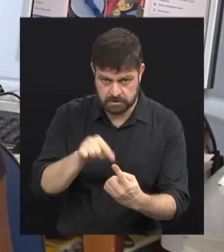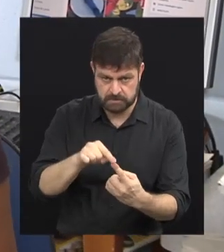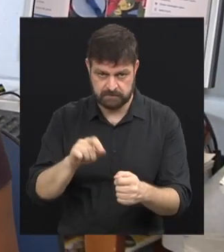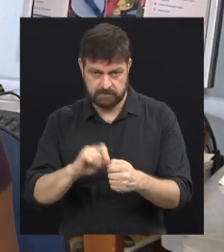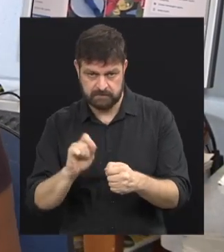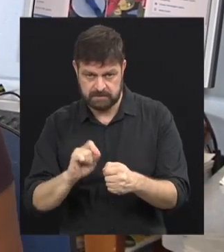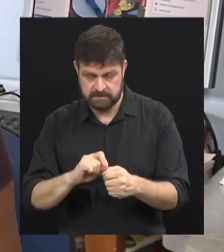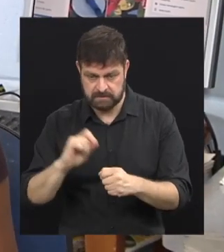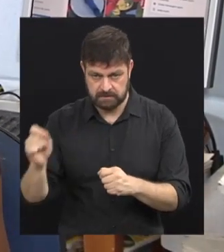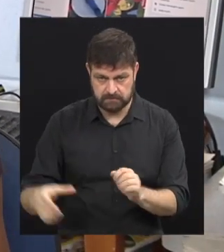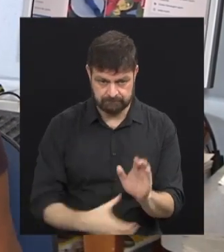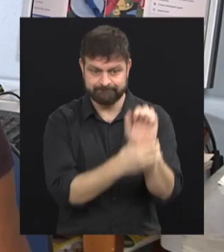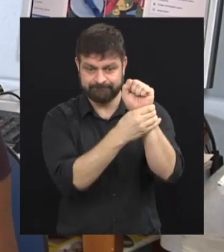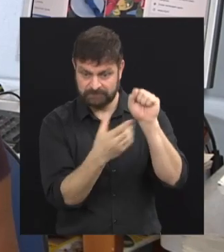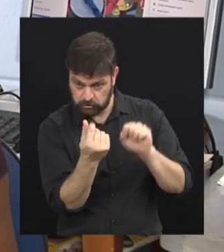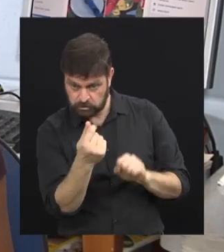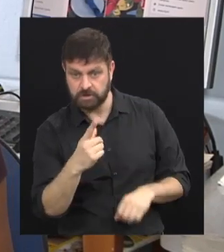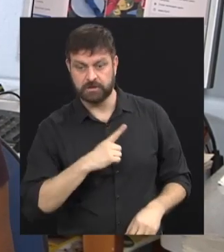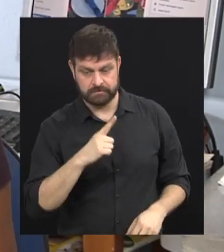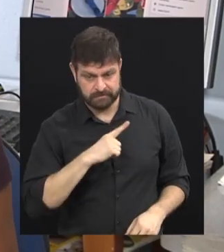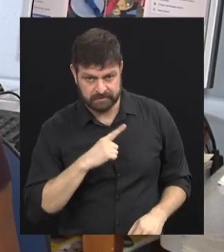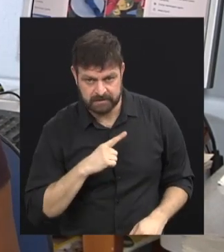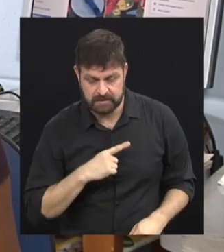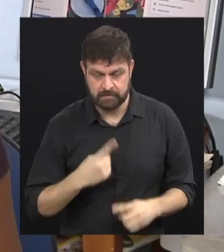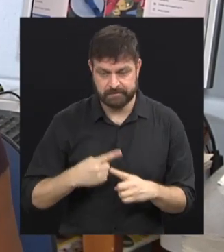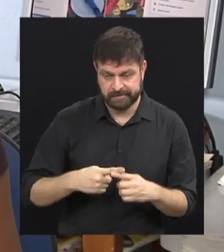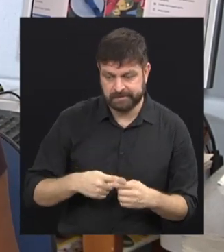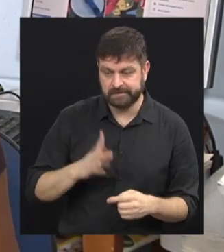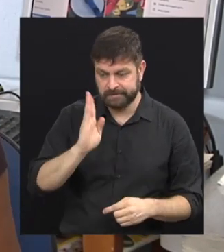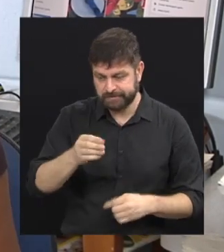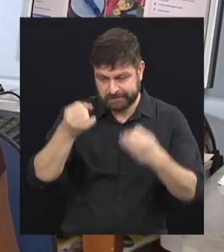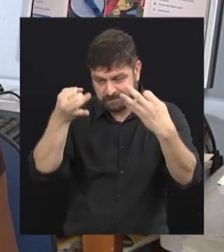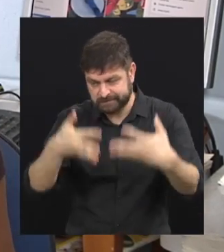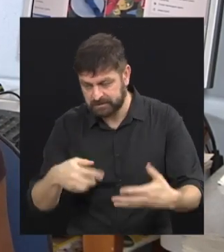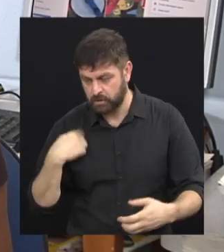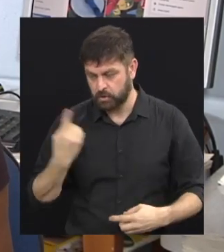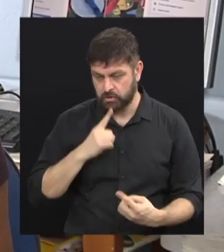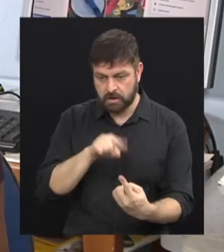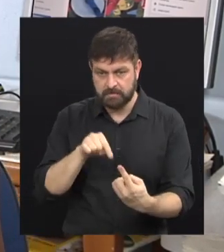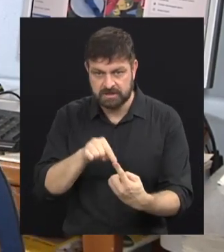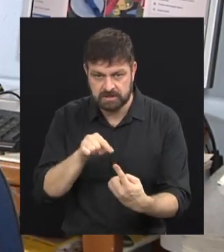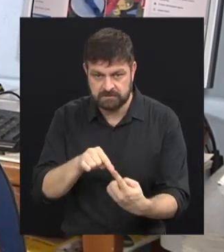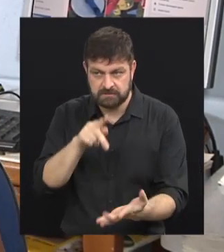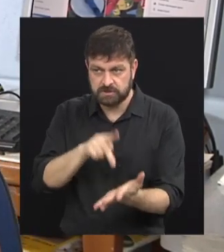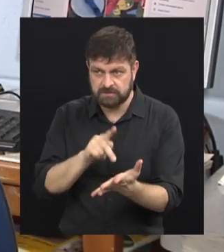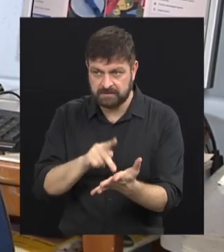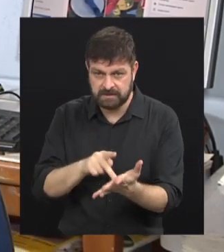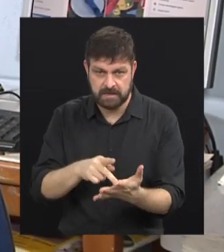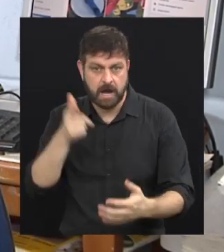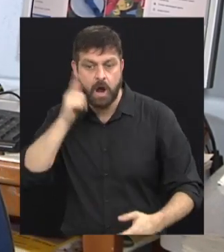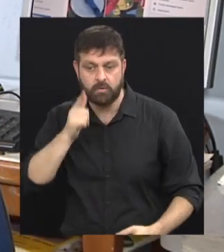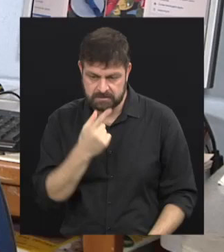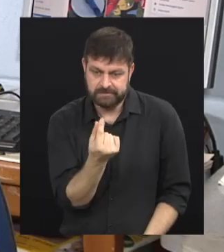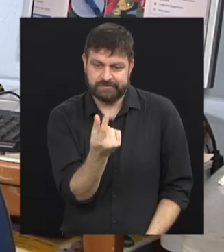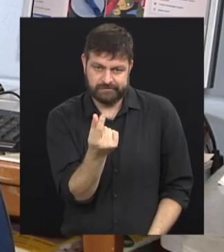né? Ser autossustentável, como a Kátia realmente já comentou. Então, o nosso objetivo, realmente, é ser autossustentável, né?